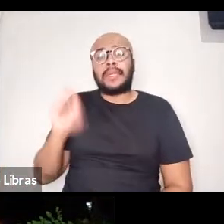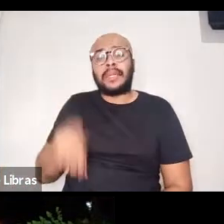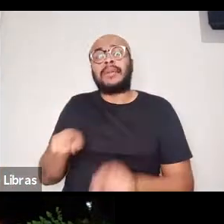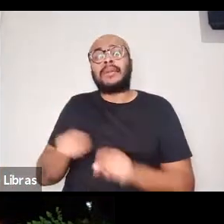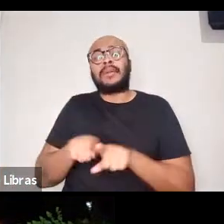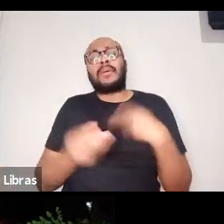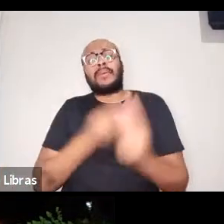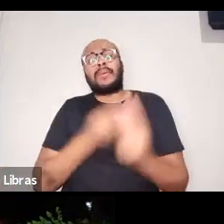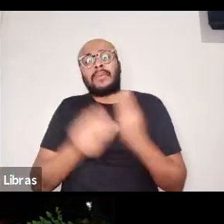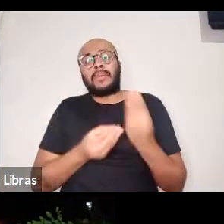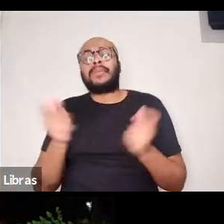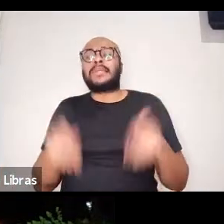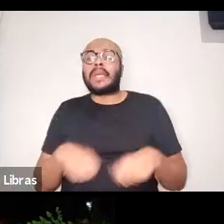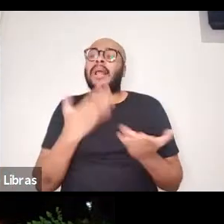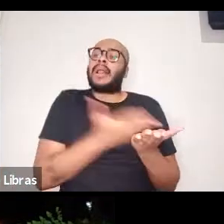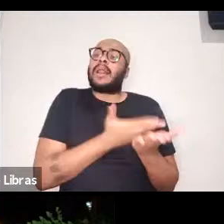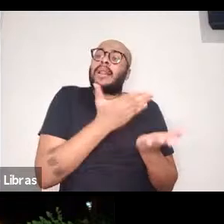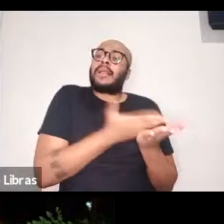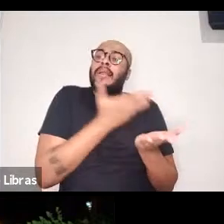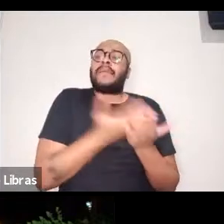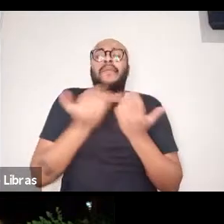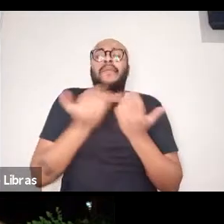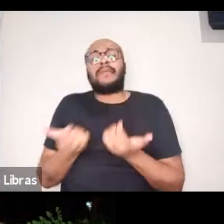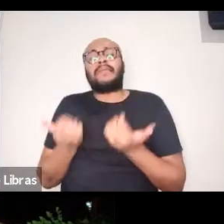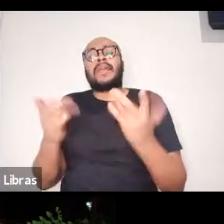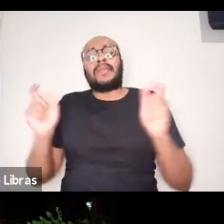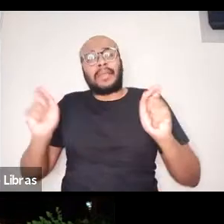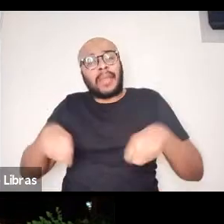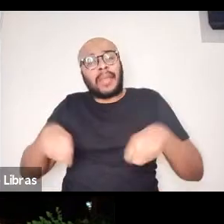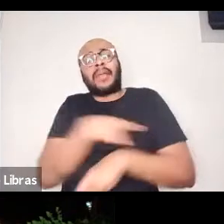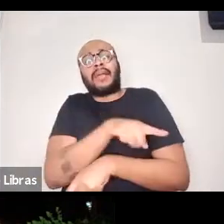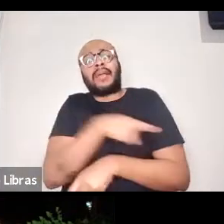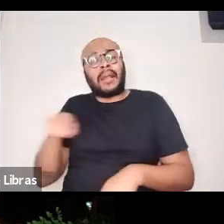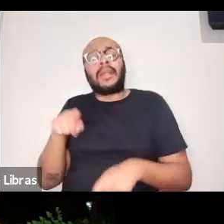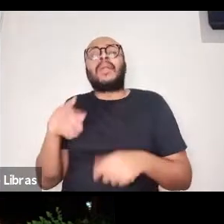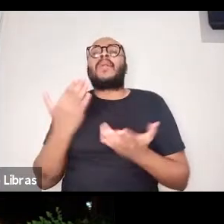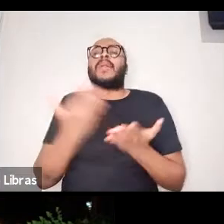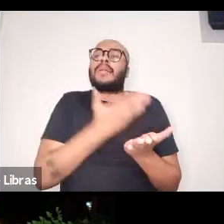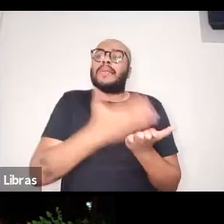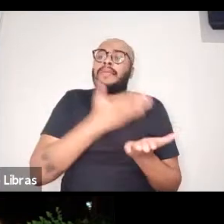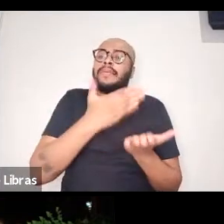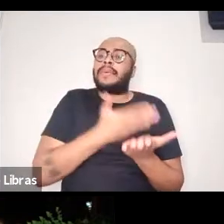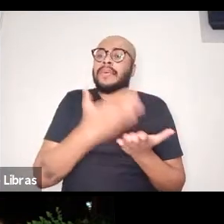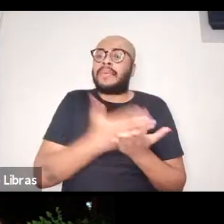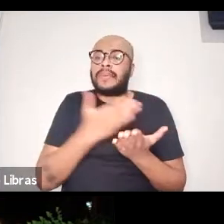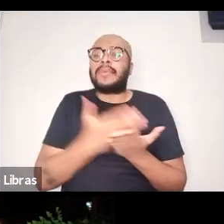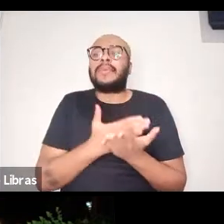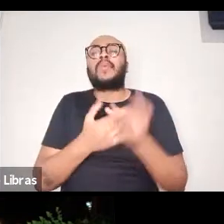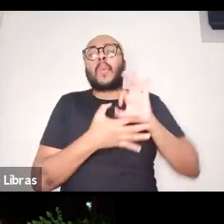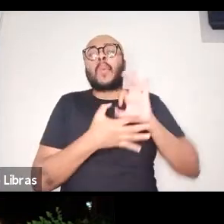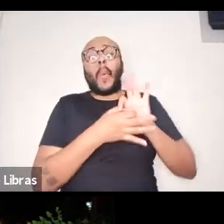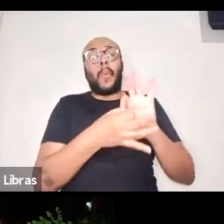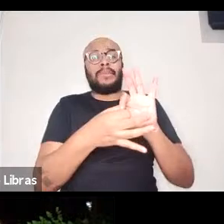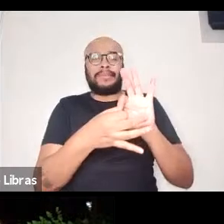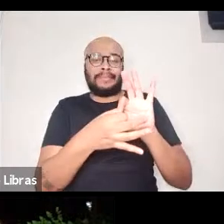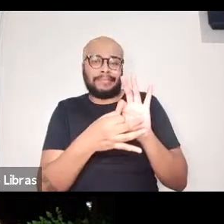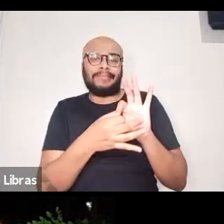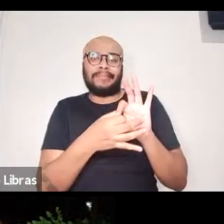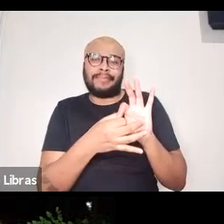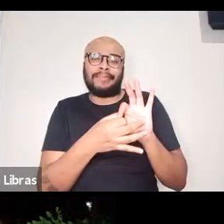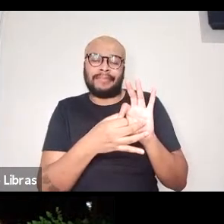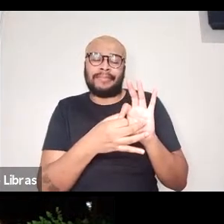situando aquela obra, oferecendo a possibilidade de que essa obra esteja no seu contexto. Então, assim,